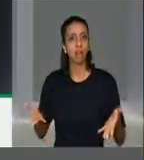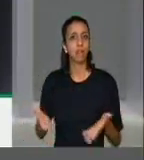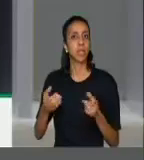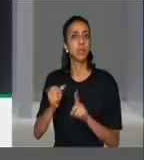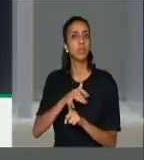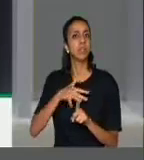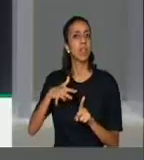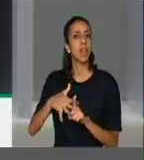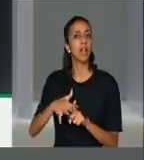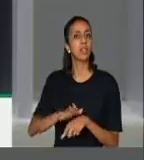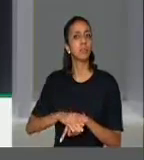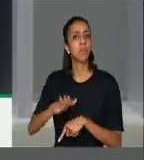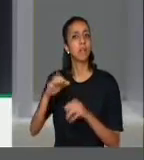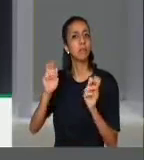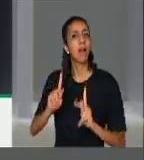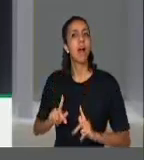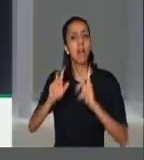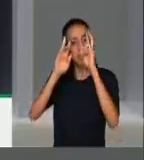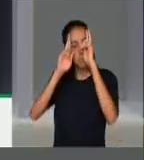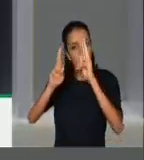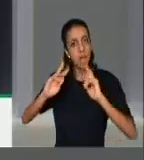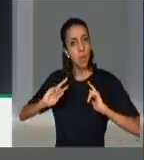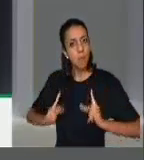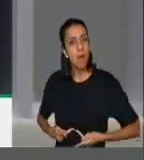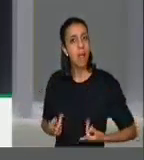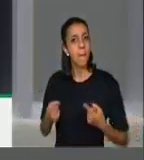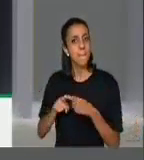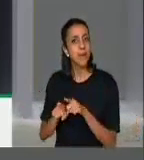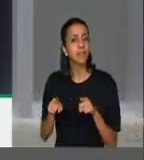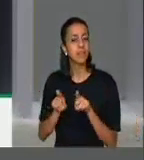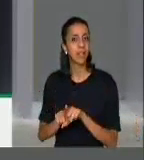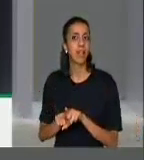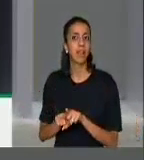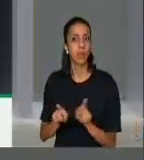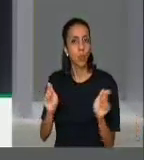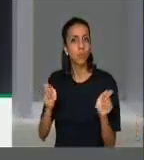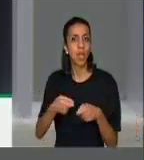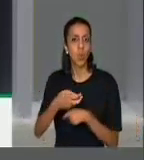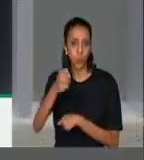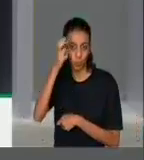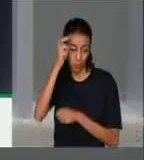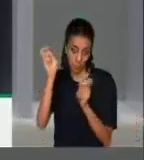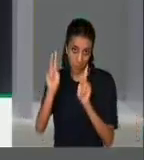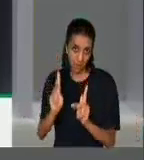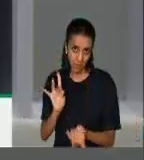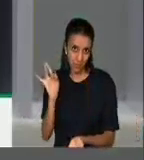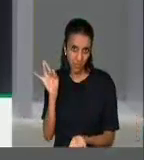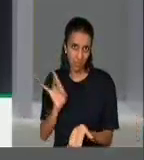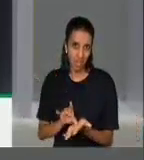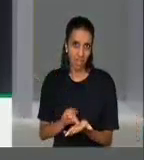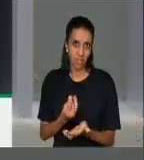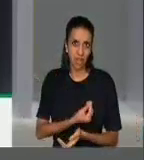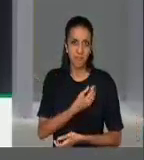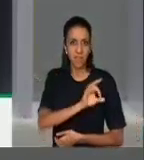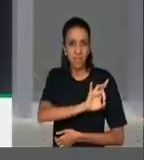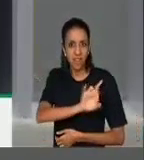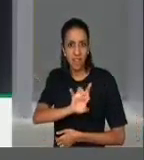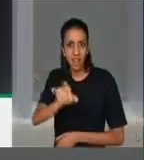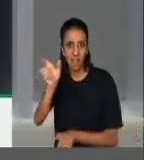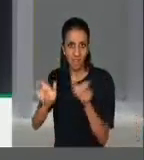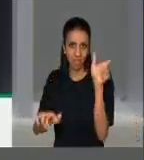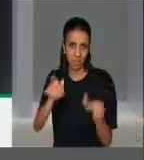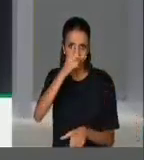mais humana, respeitosa, parceira, que implemente a cultura da paz na vida de cada